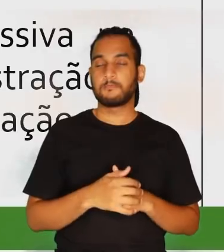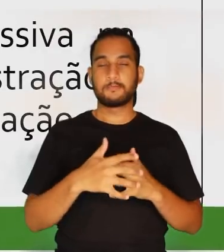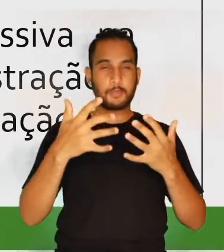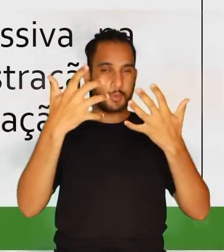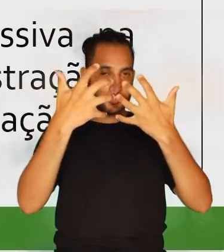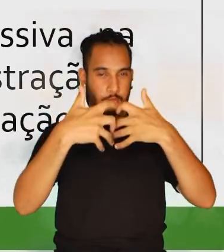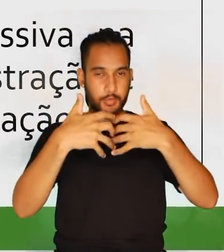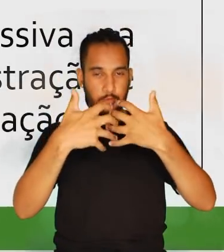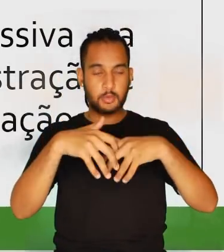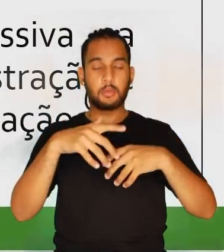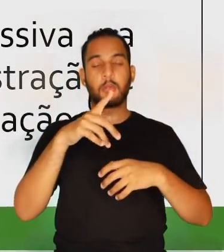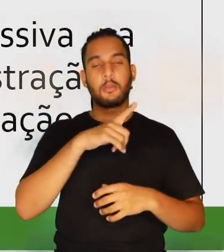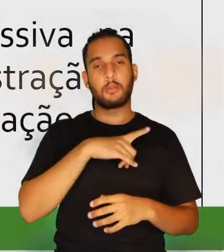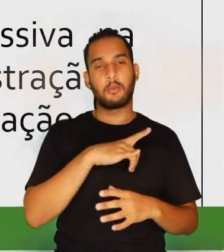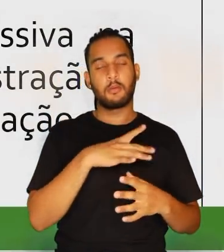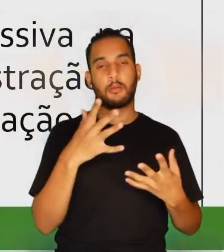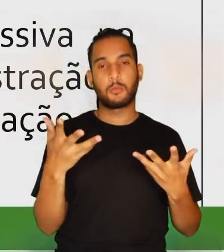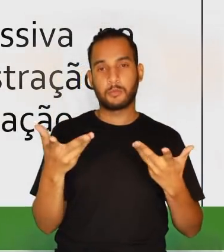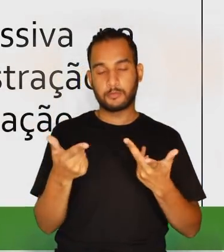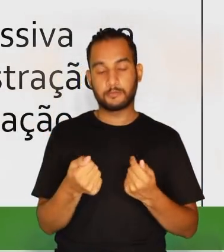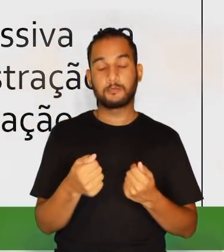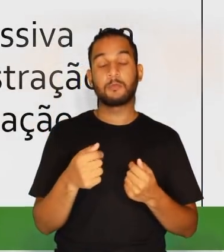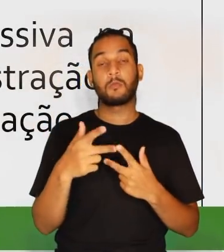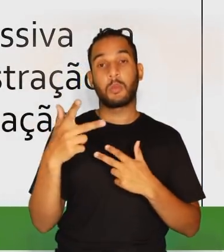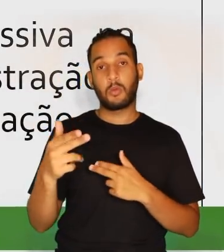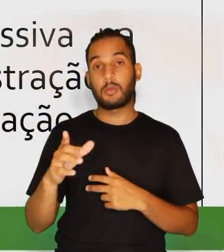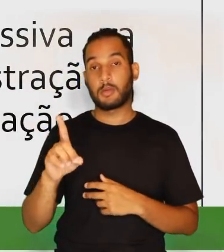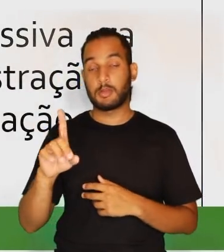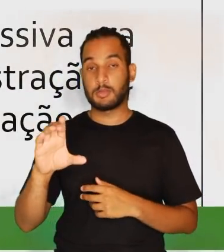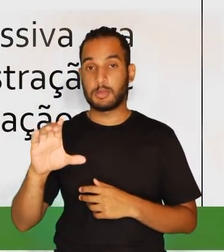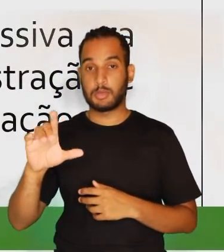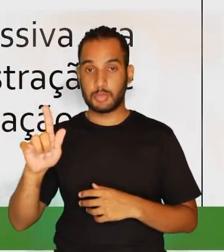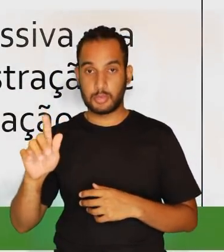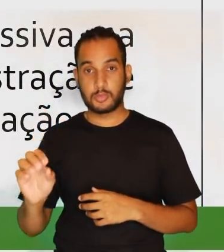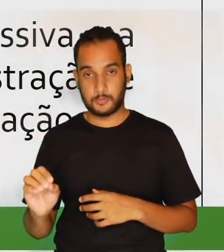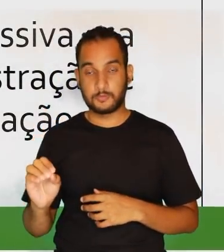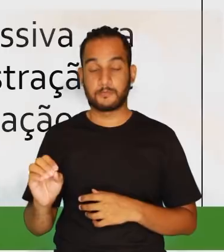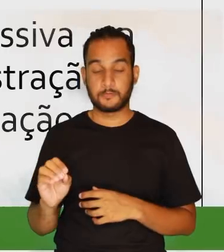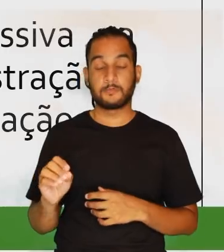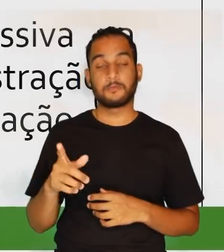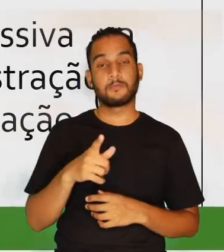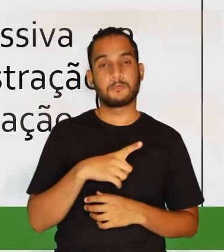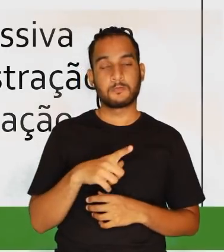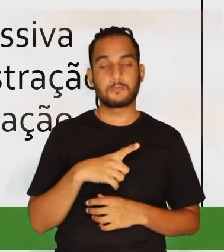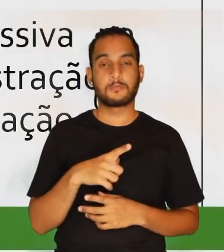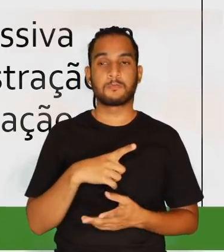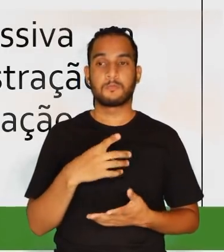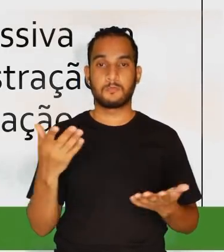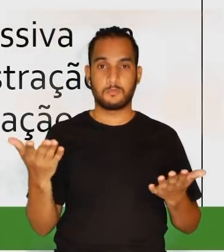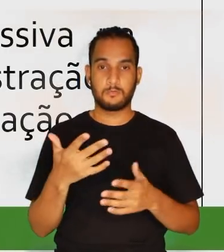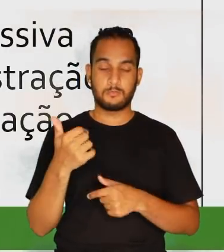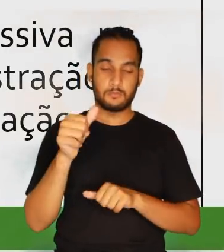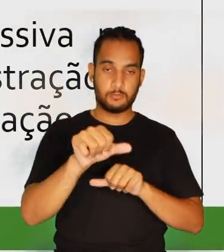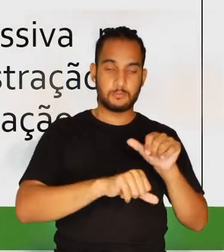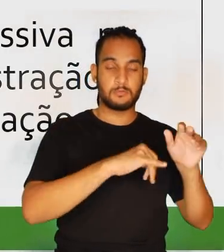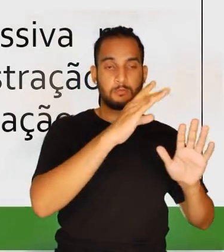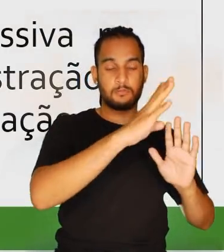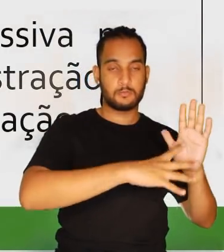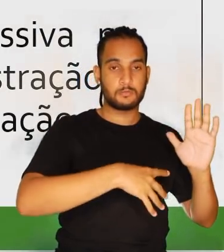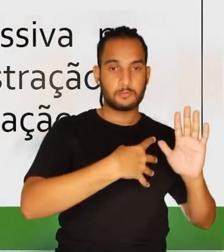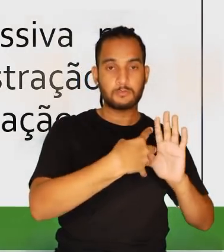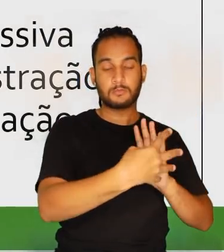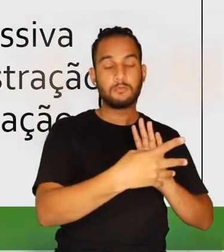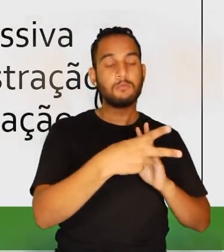e essa complexificação dessas habilidades, assim como no DCG1 ampliado, que trouxe aqui, então, para essa